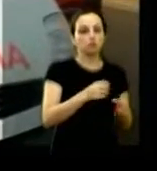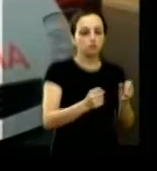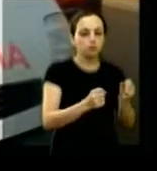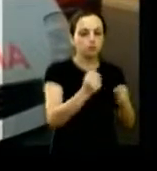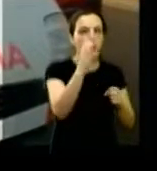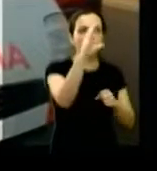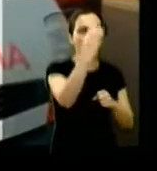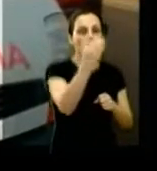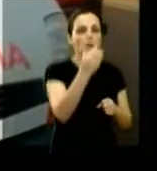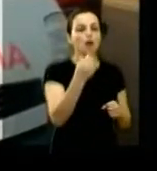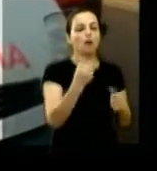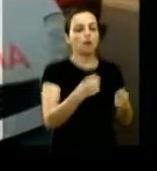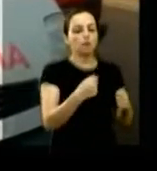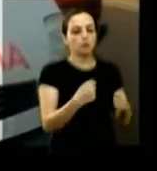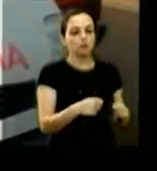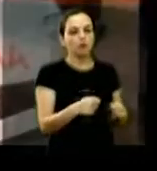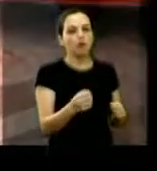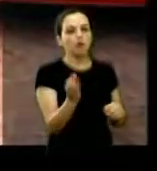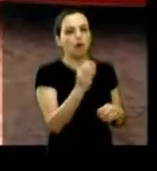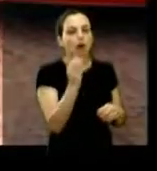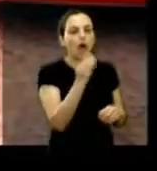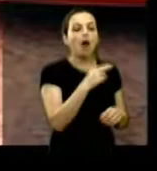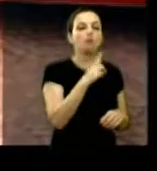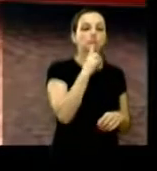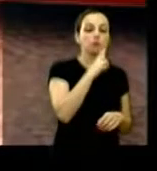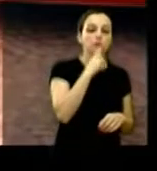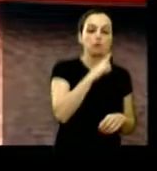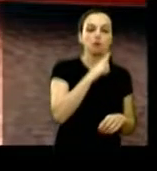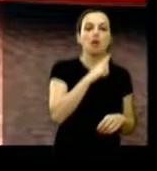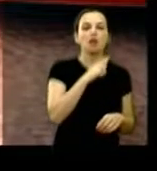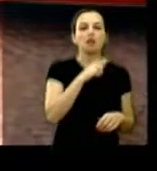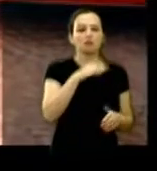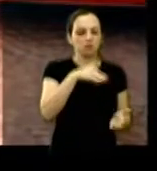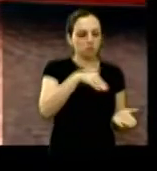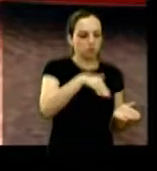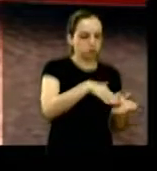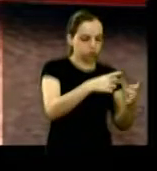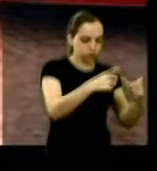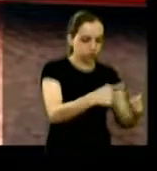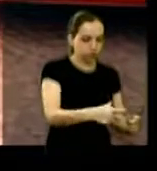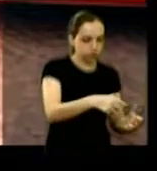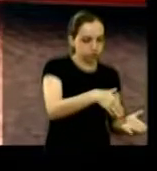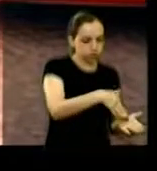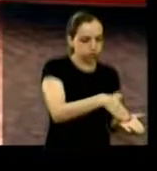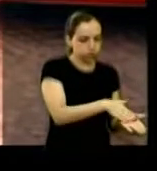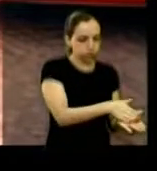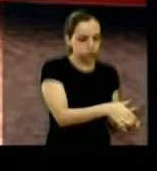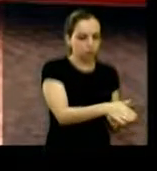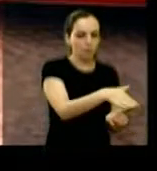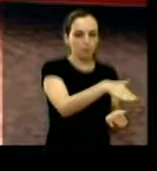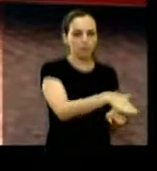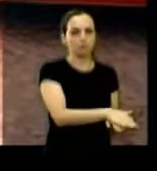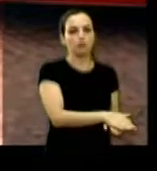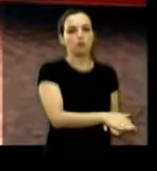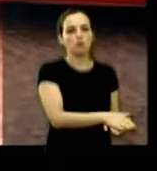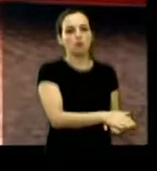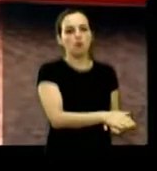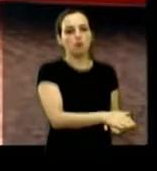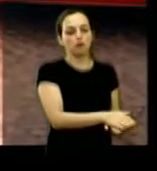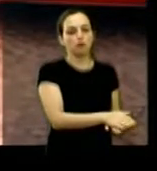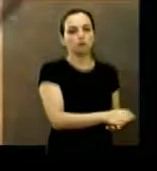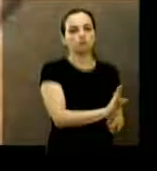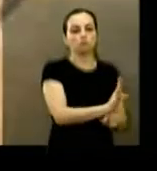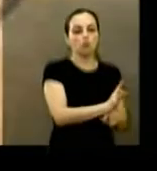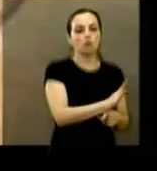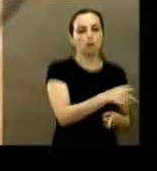que sair com uma certa urgência e era demorado porque tinham que passar dentro de buracos que vocês vão poder constatar nas imagens anteriores e